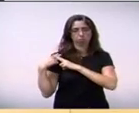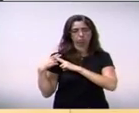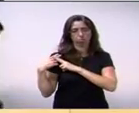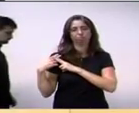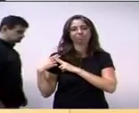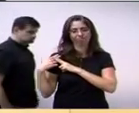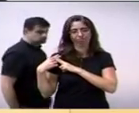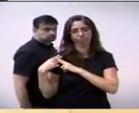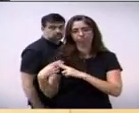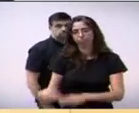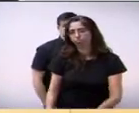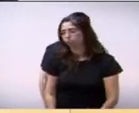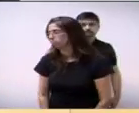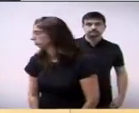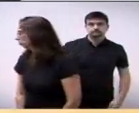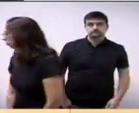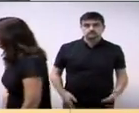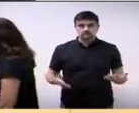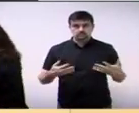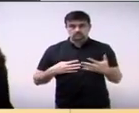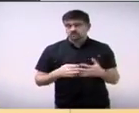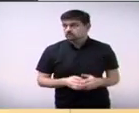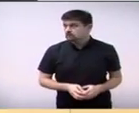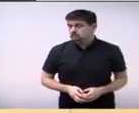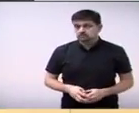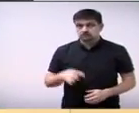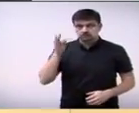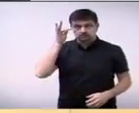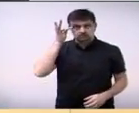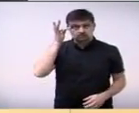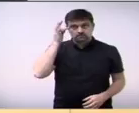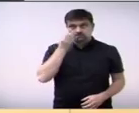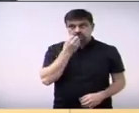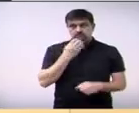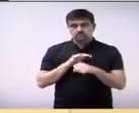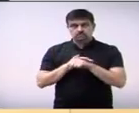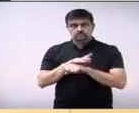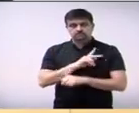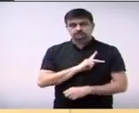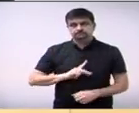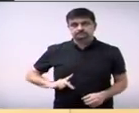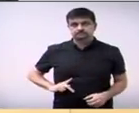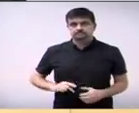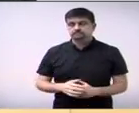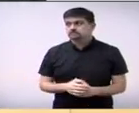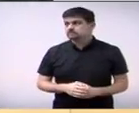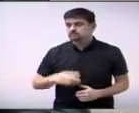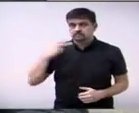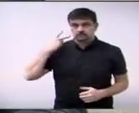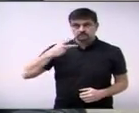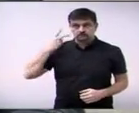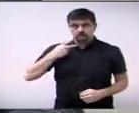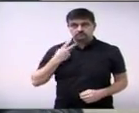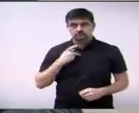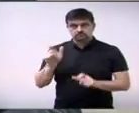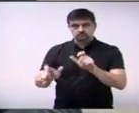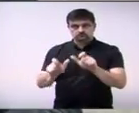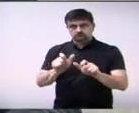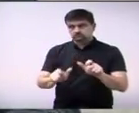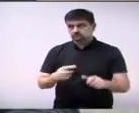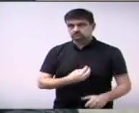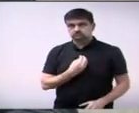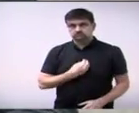Com a palavra, o vereador Flávio Xavier. Boa noite, senhor presidente. Boa noite, demais vereadores aqui presentes.